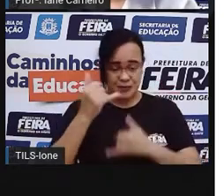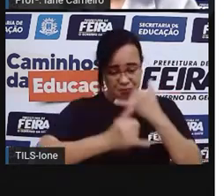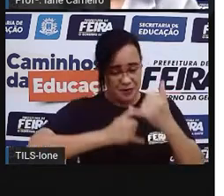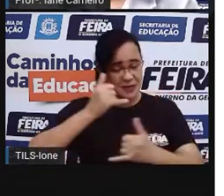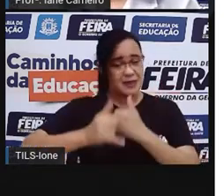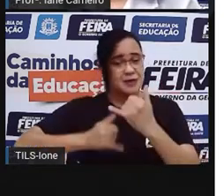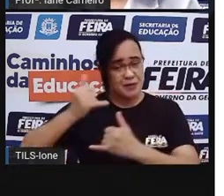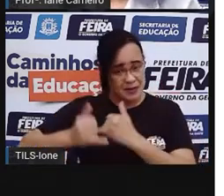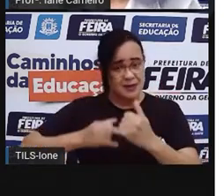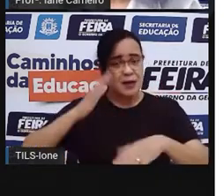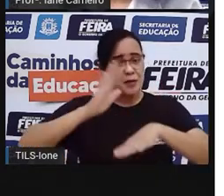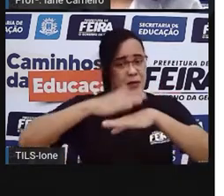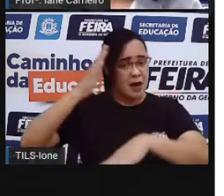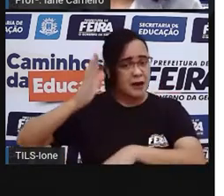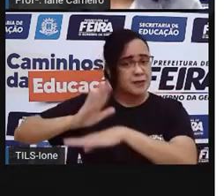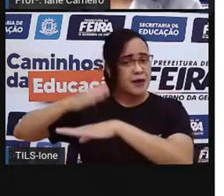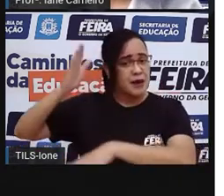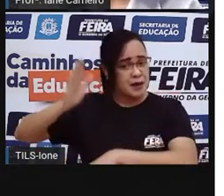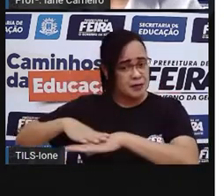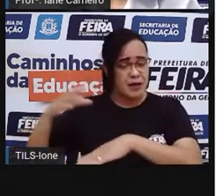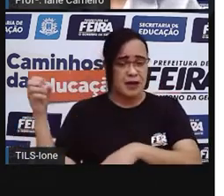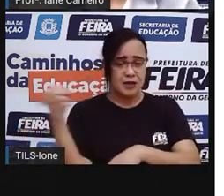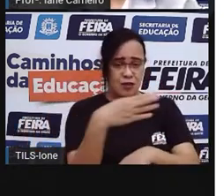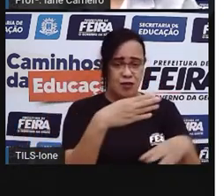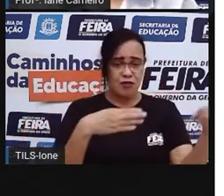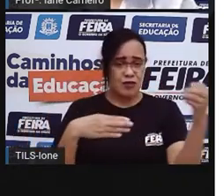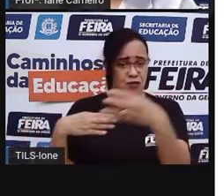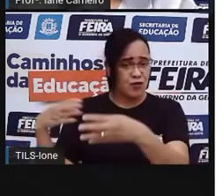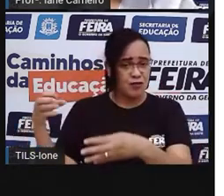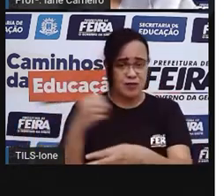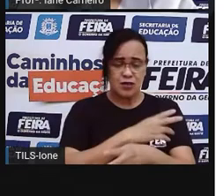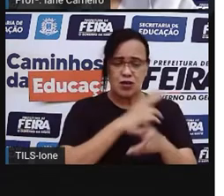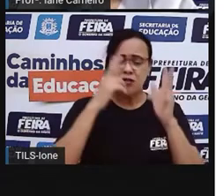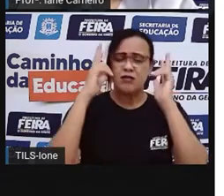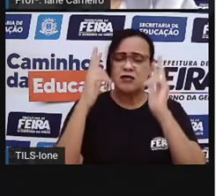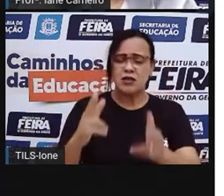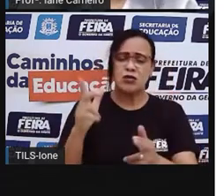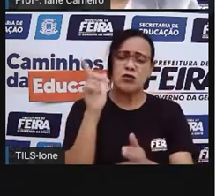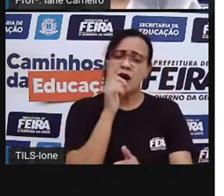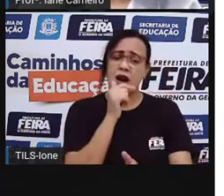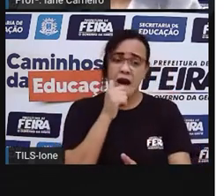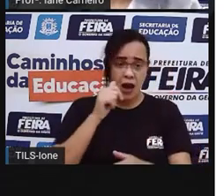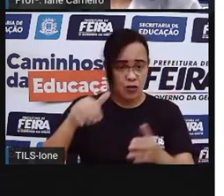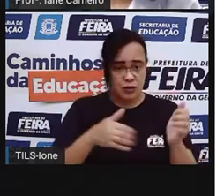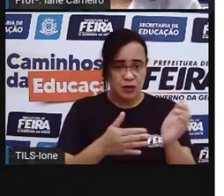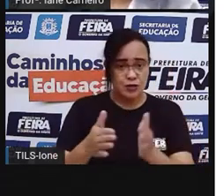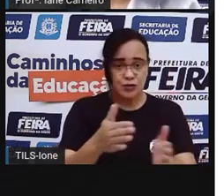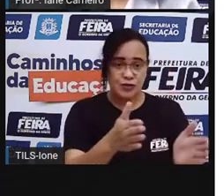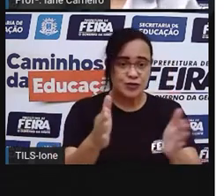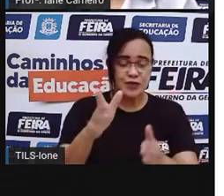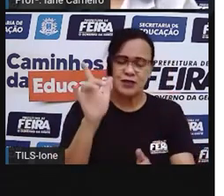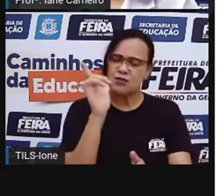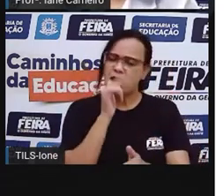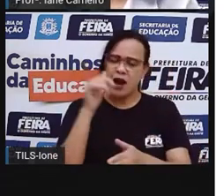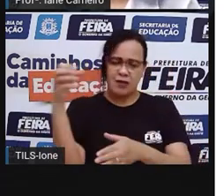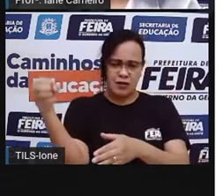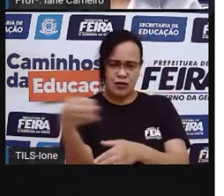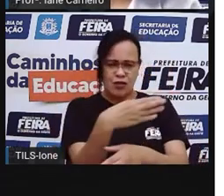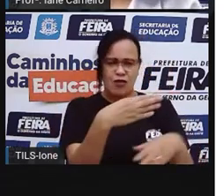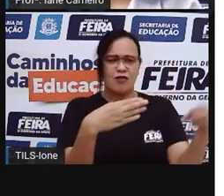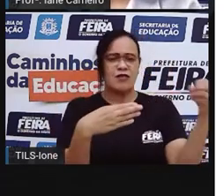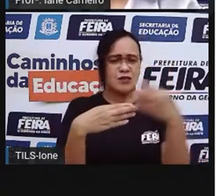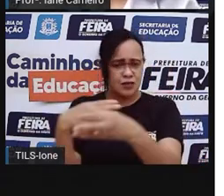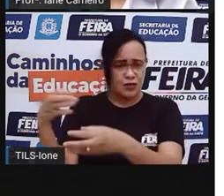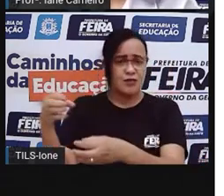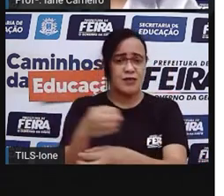Como a água do rio Que é água sempre nova Como cada dia Que é sempre um novo